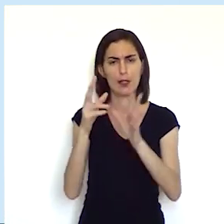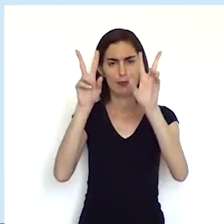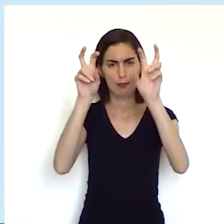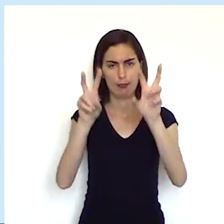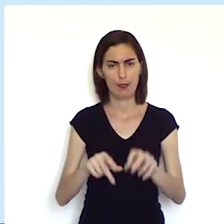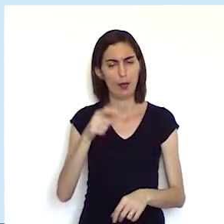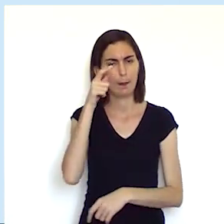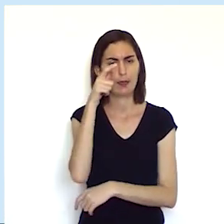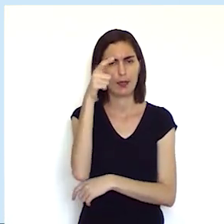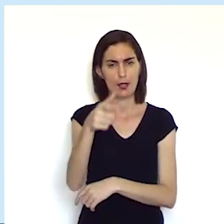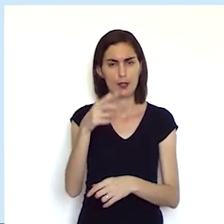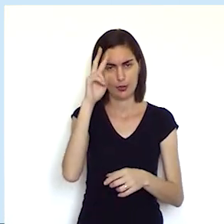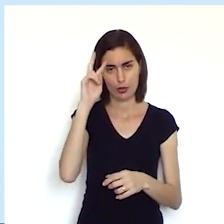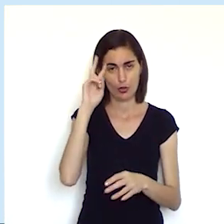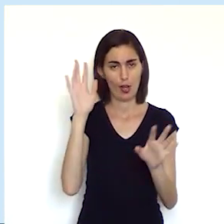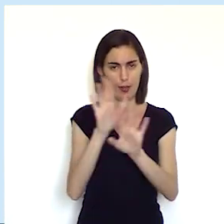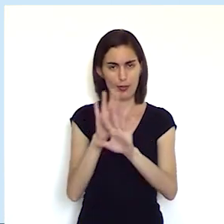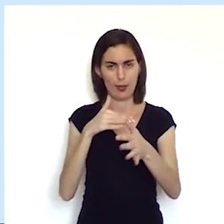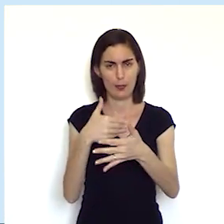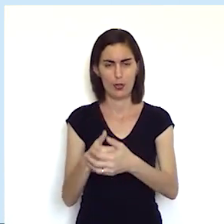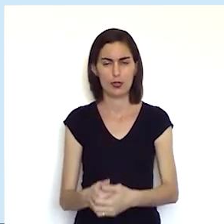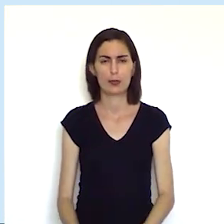interessantes de história até a próxima